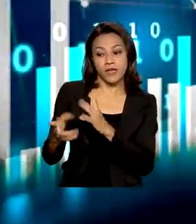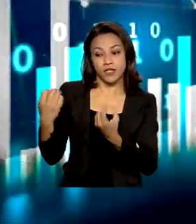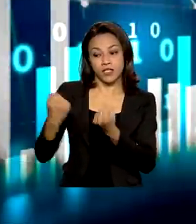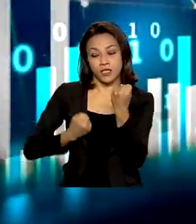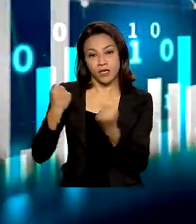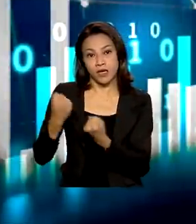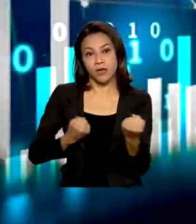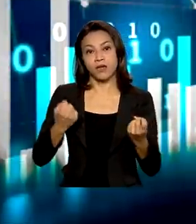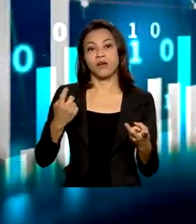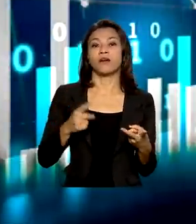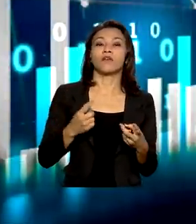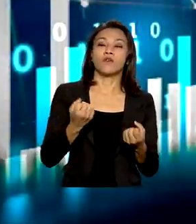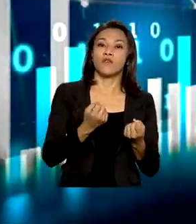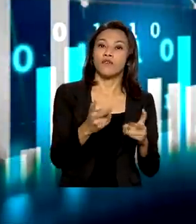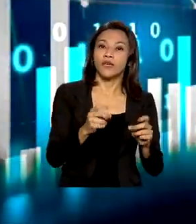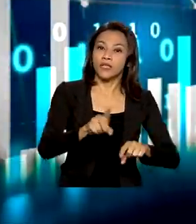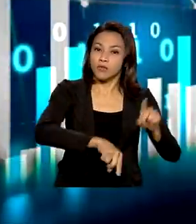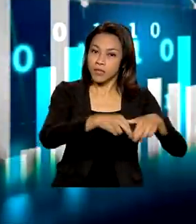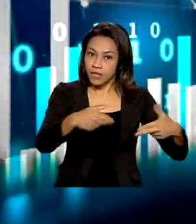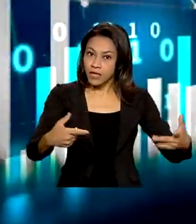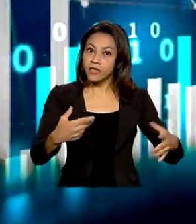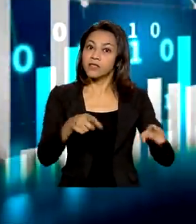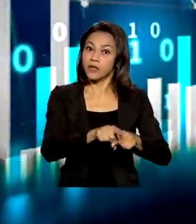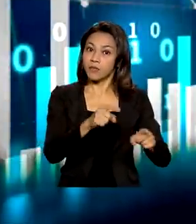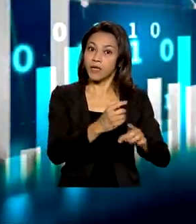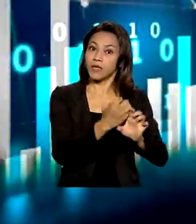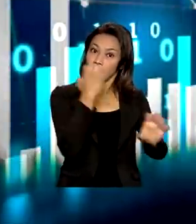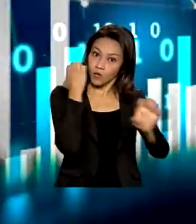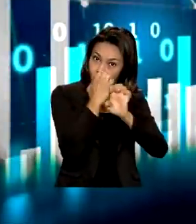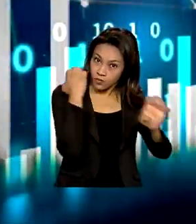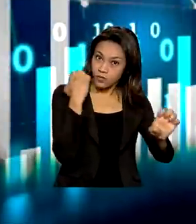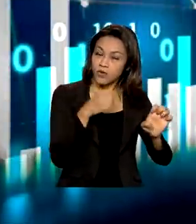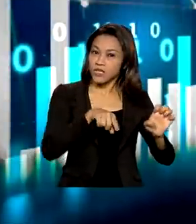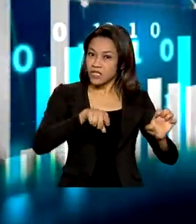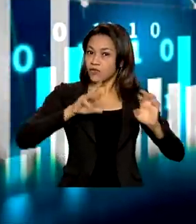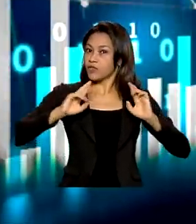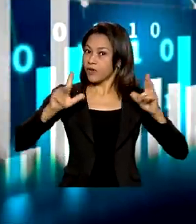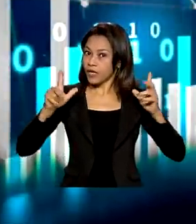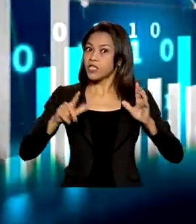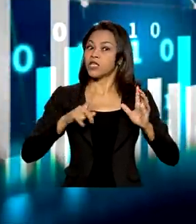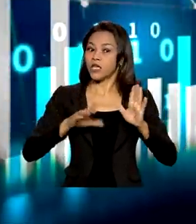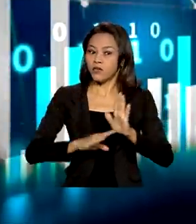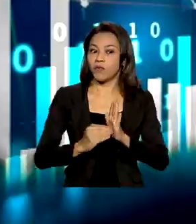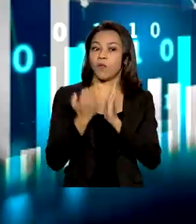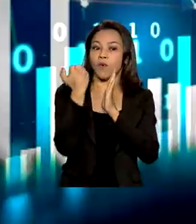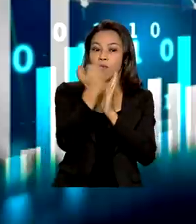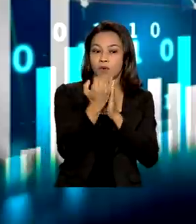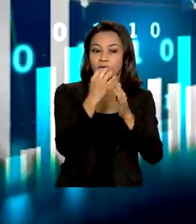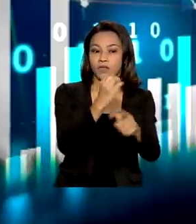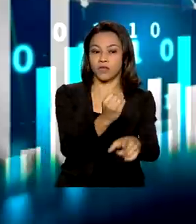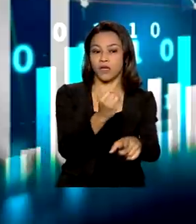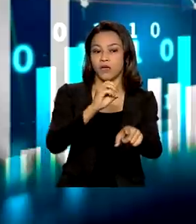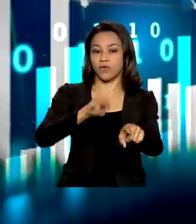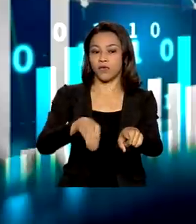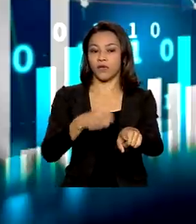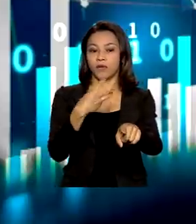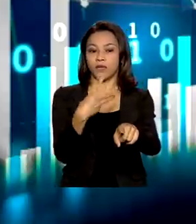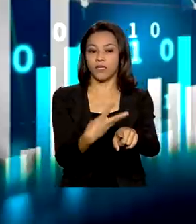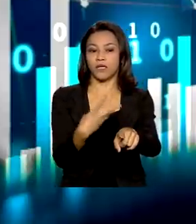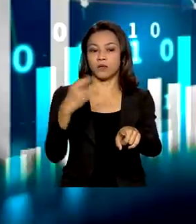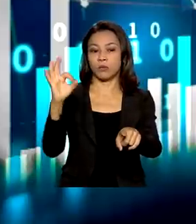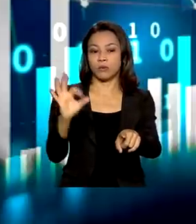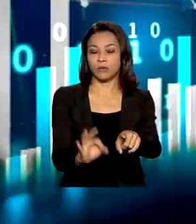autopeças, construção civil, a situação foi bem diferente. Houve um crescimento de 0,3% em